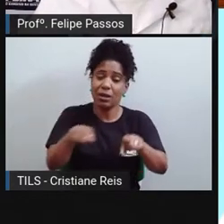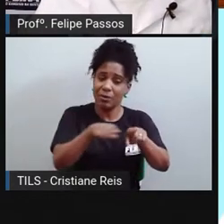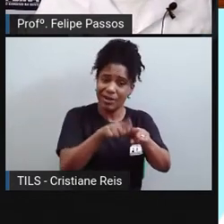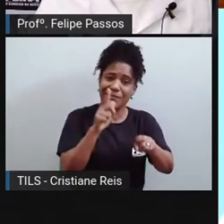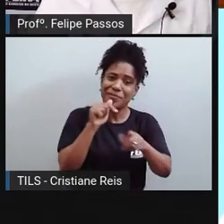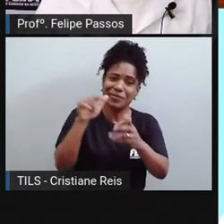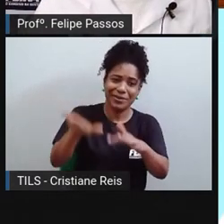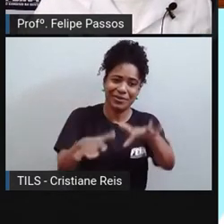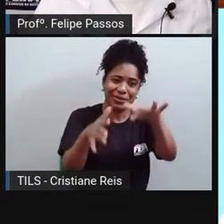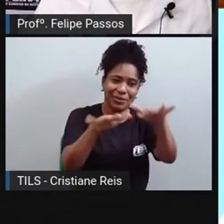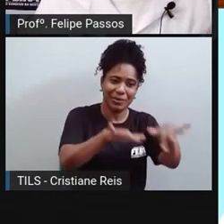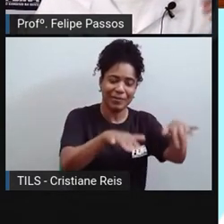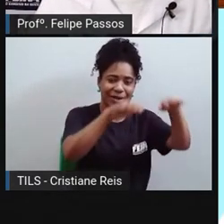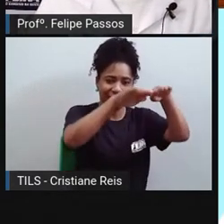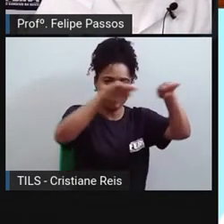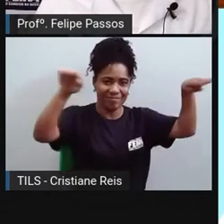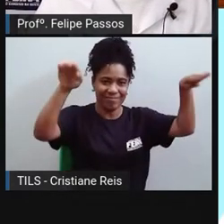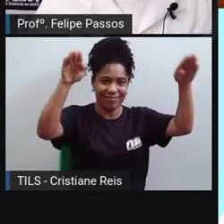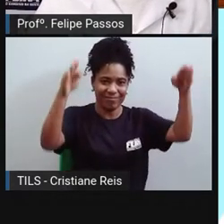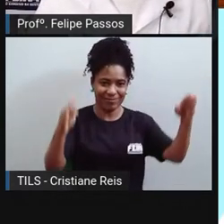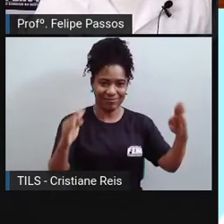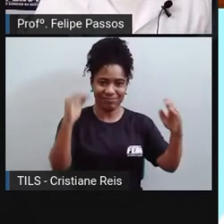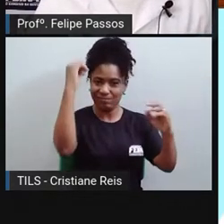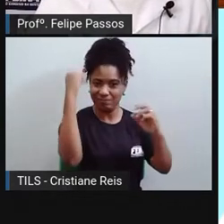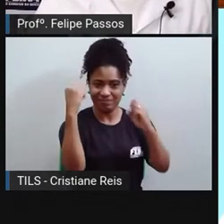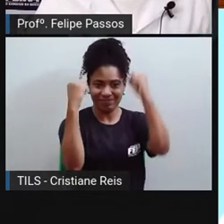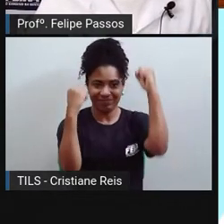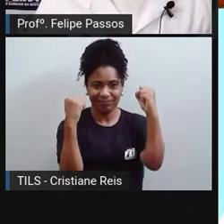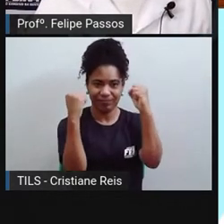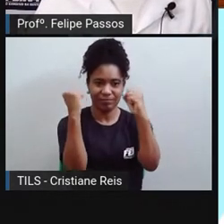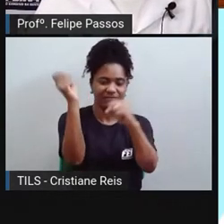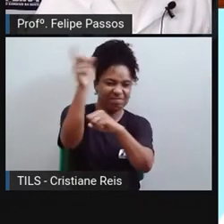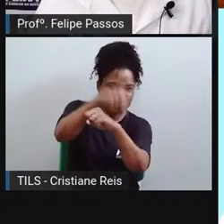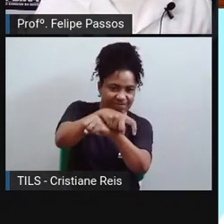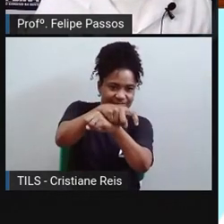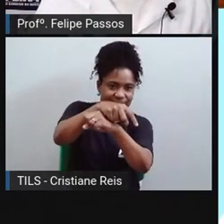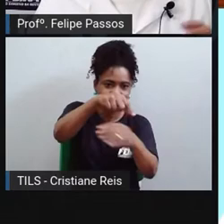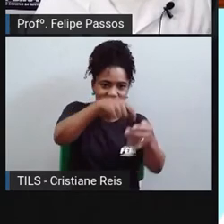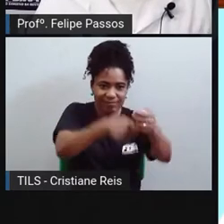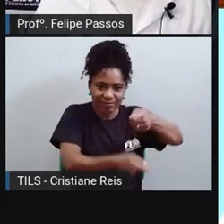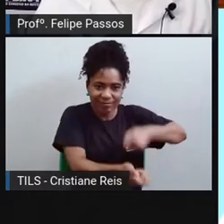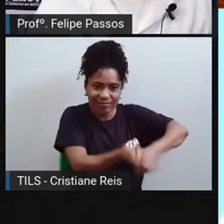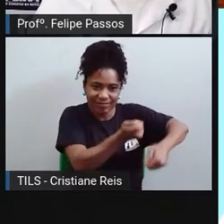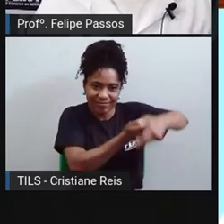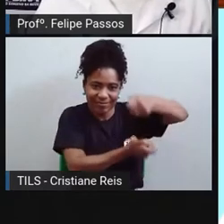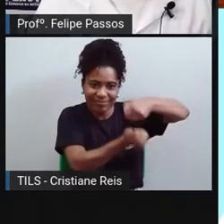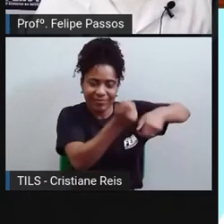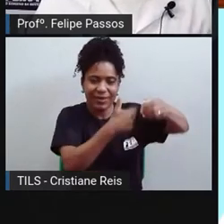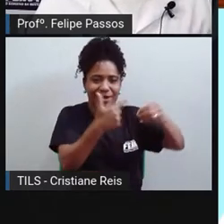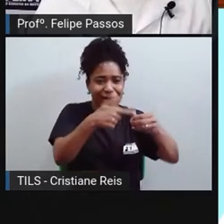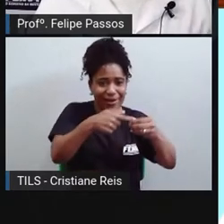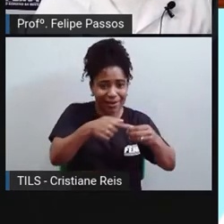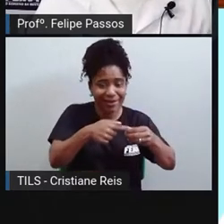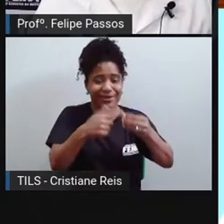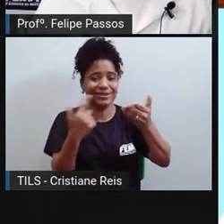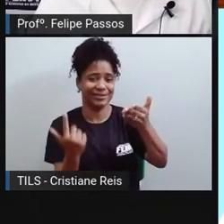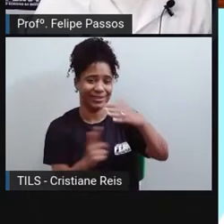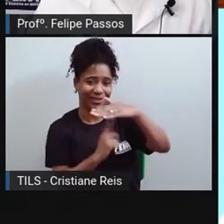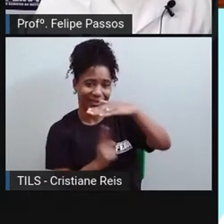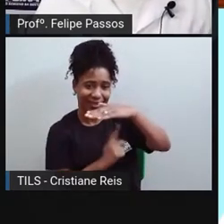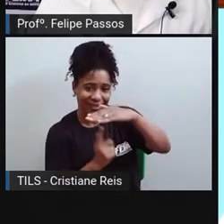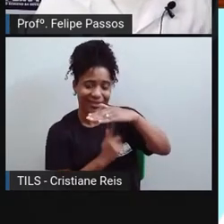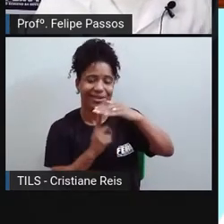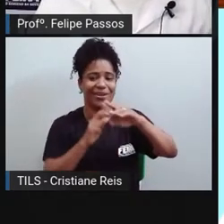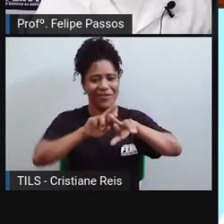para produzir, né? Gasolina, gás natural, enfim, todos os subprodutos do petróleo.